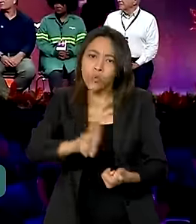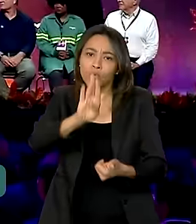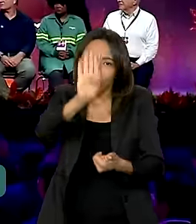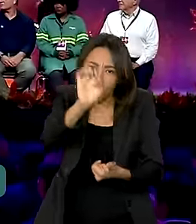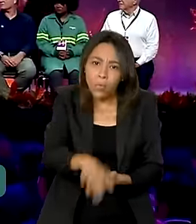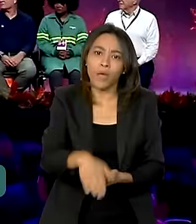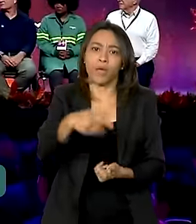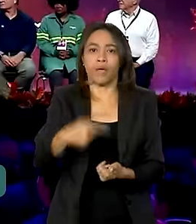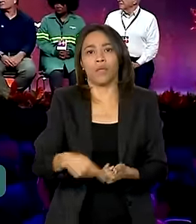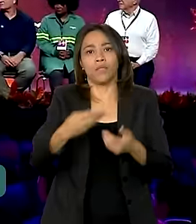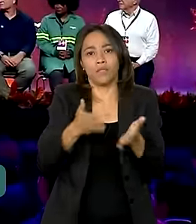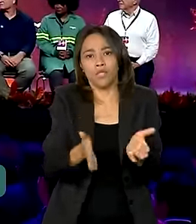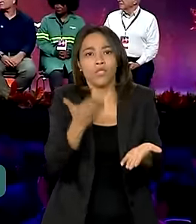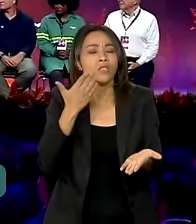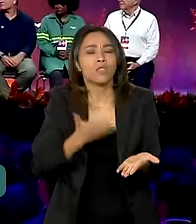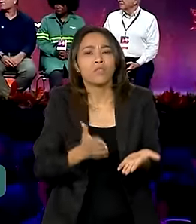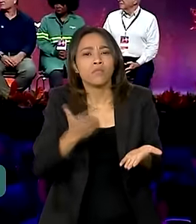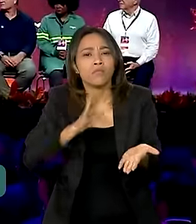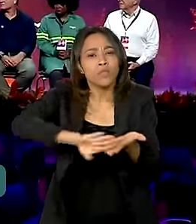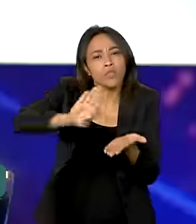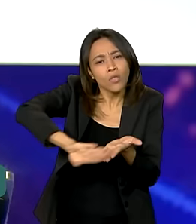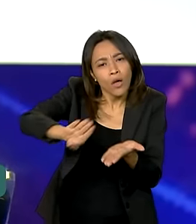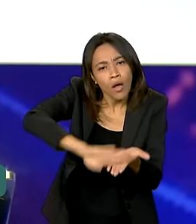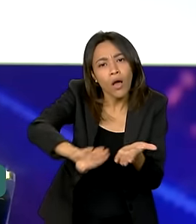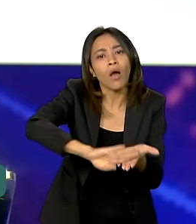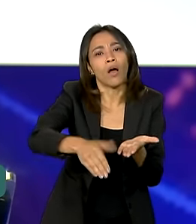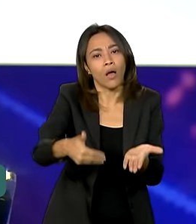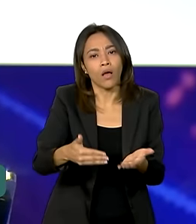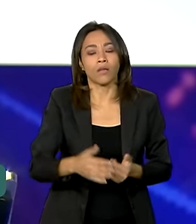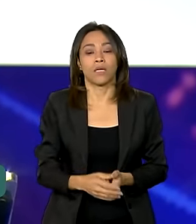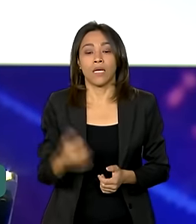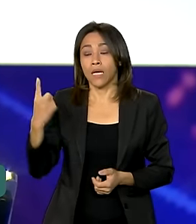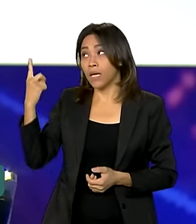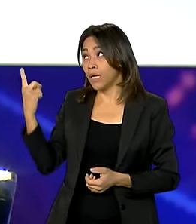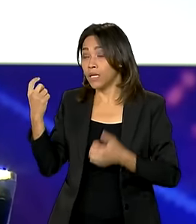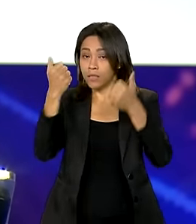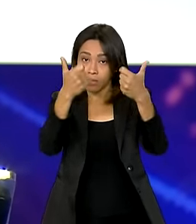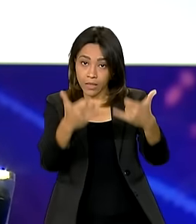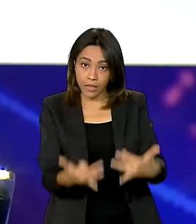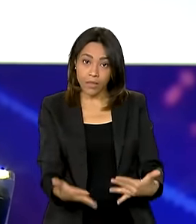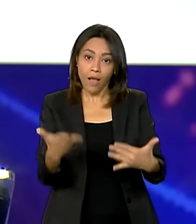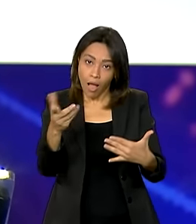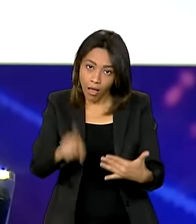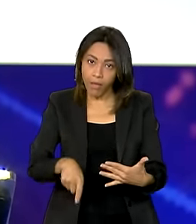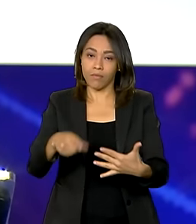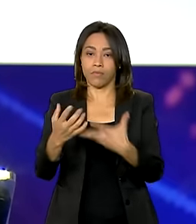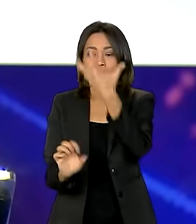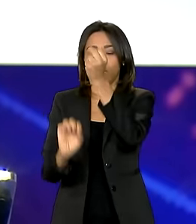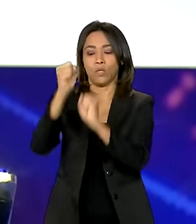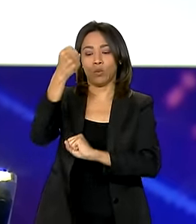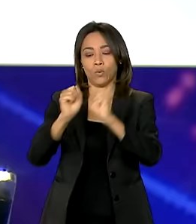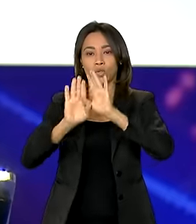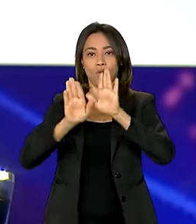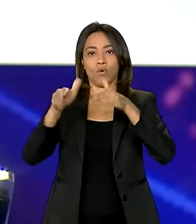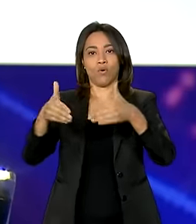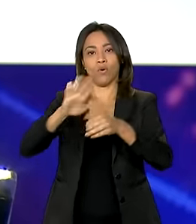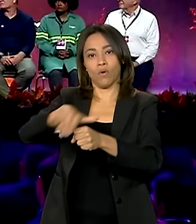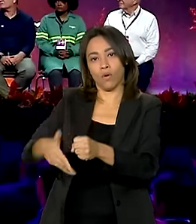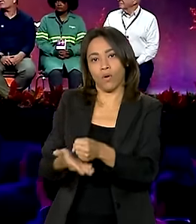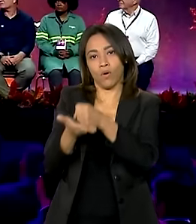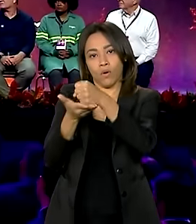potencializando a inovação tecnológica. Uma indústria sustentável, energia